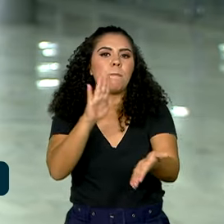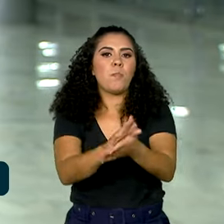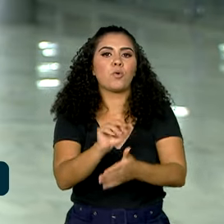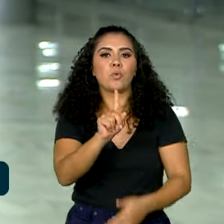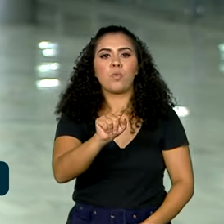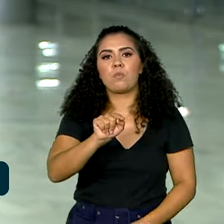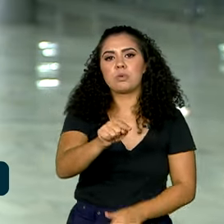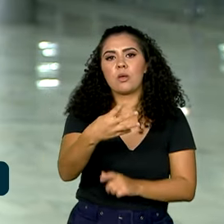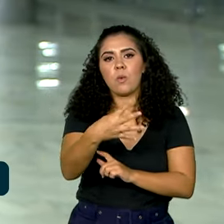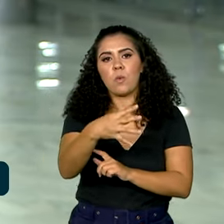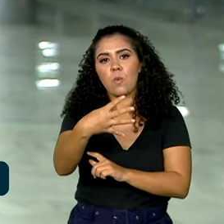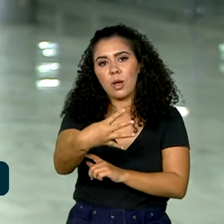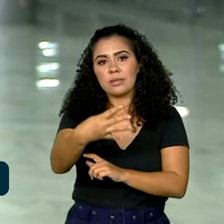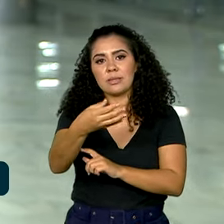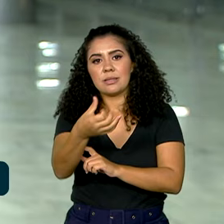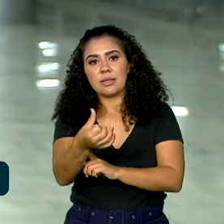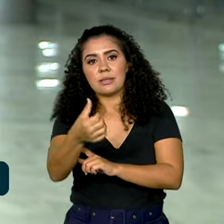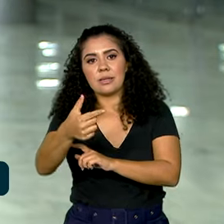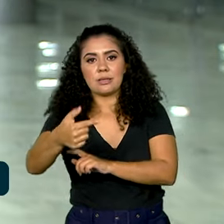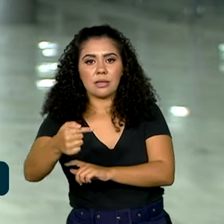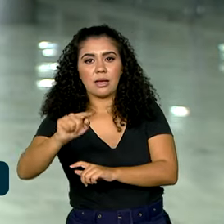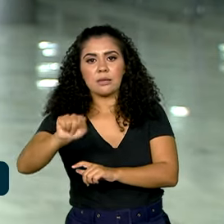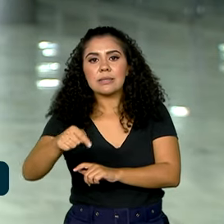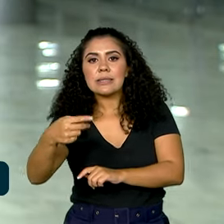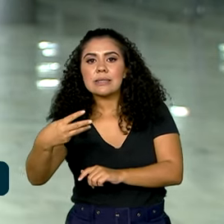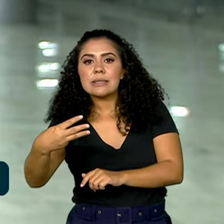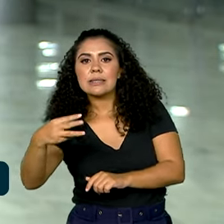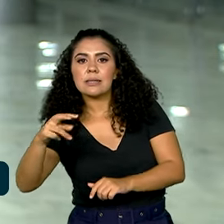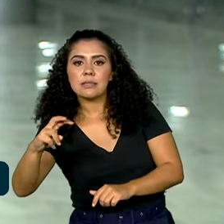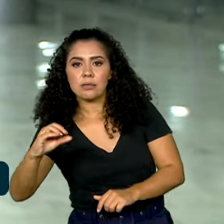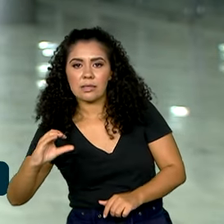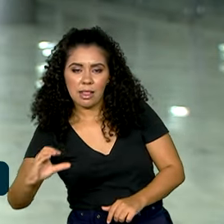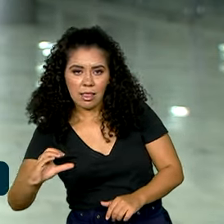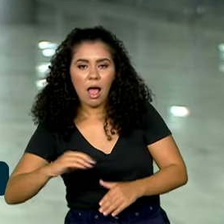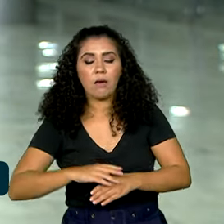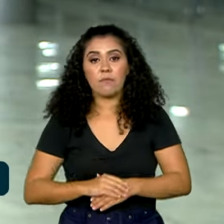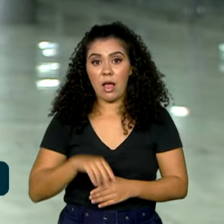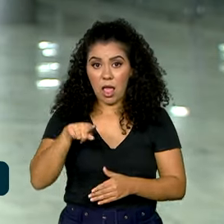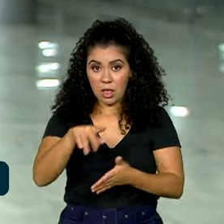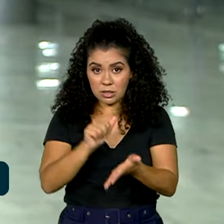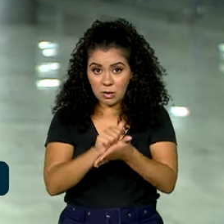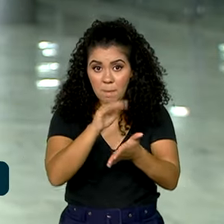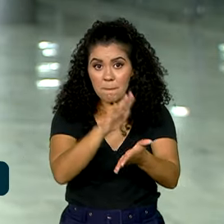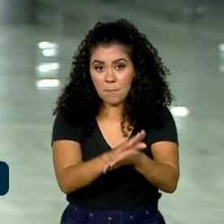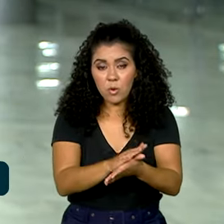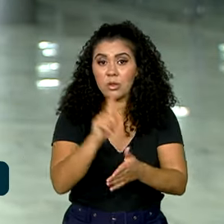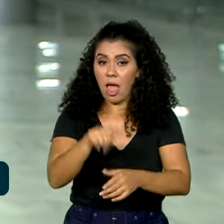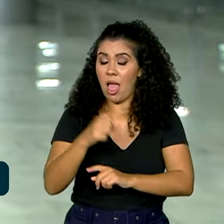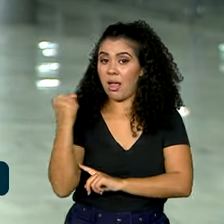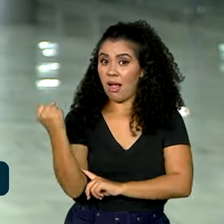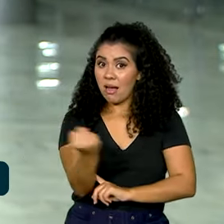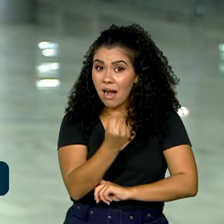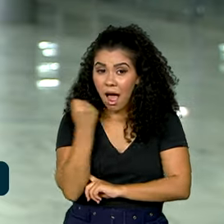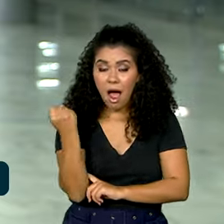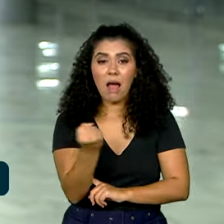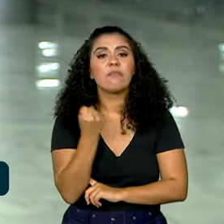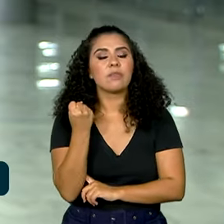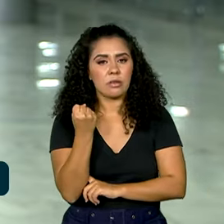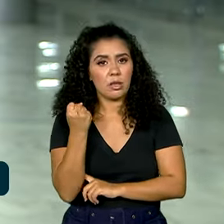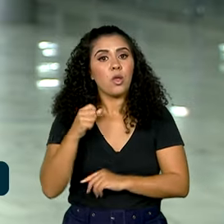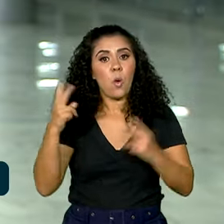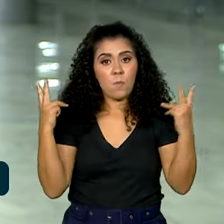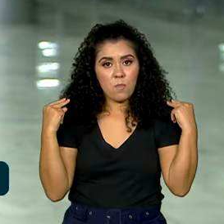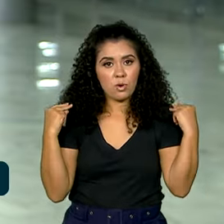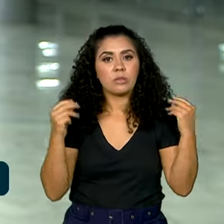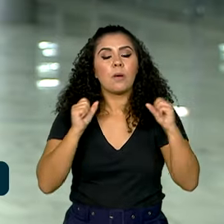.467,35. Essa infração é classificada como gravíssima e o motorista